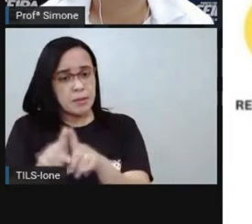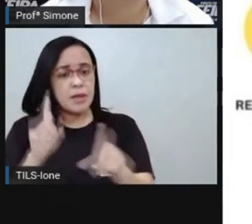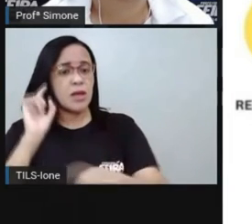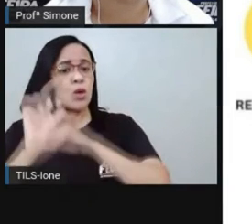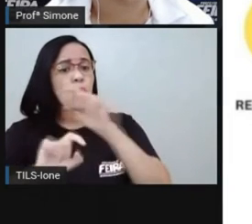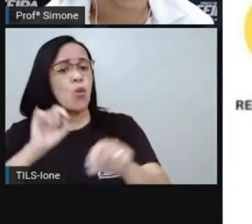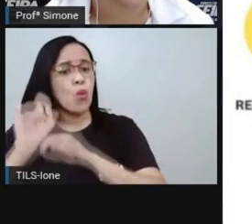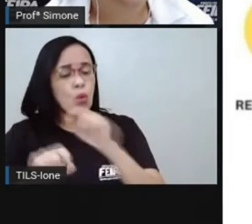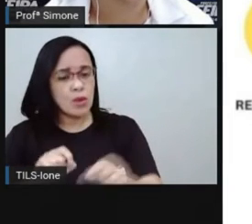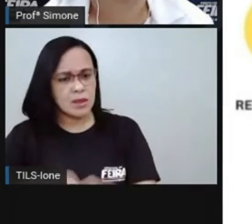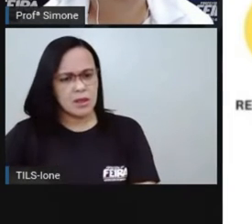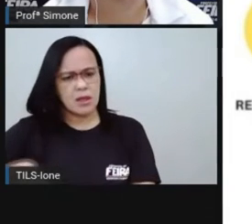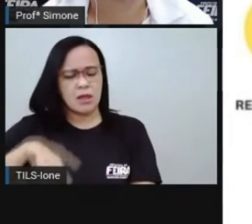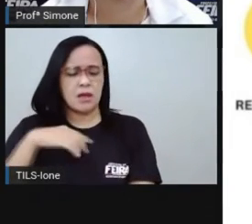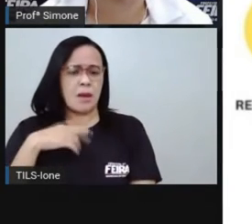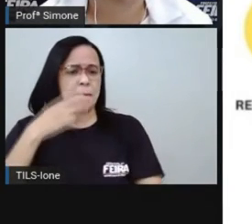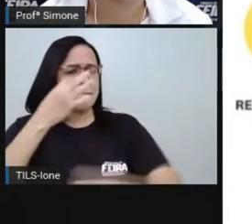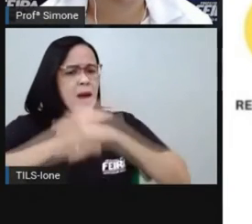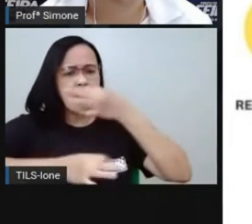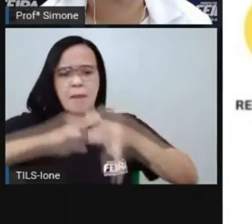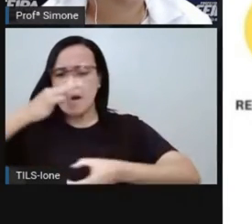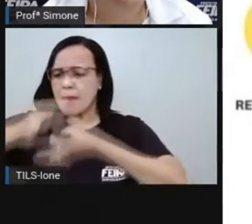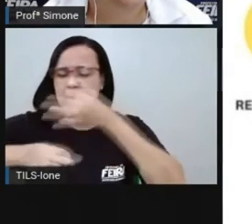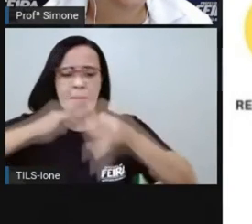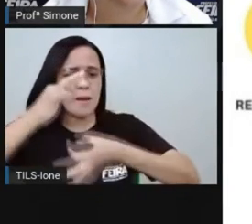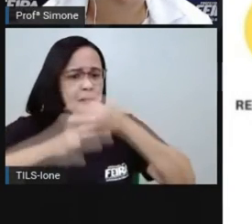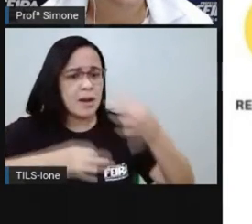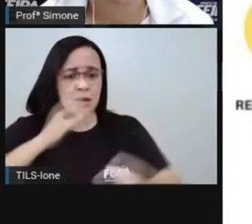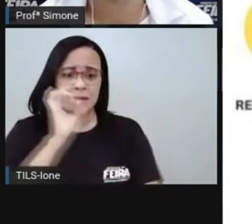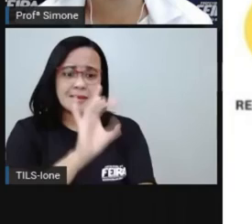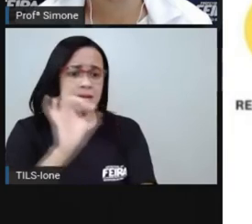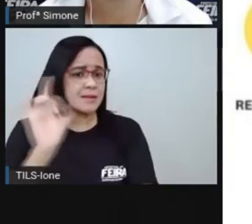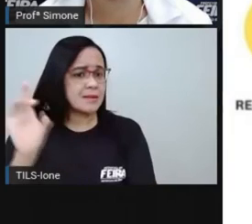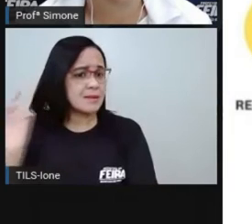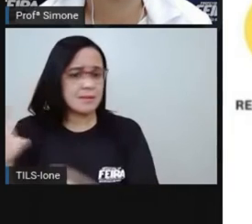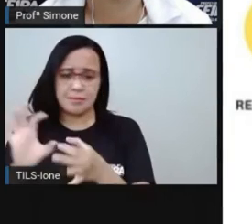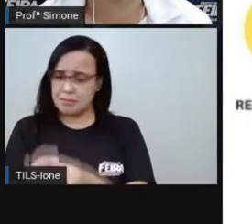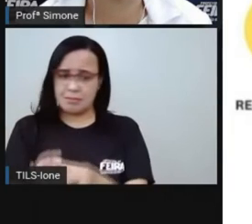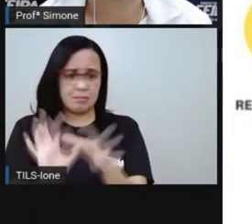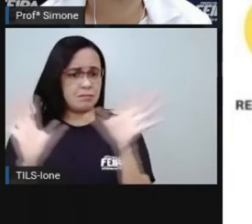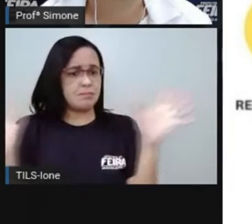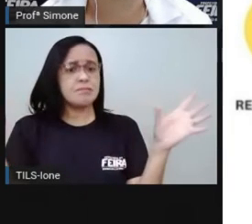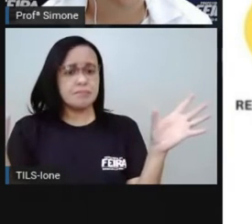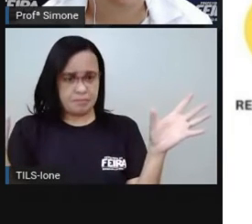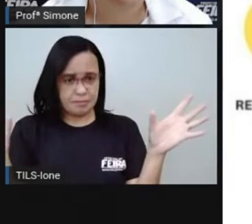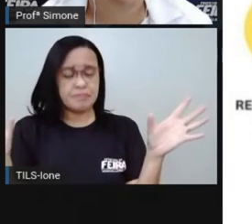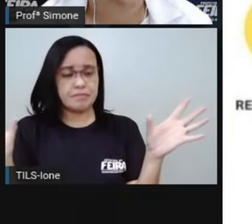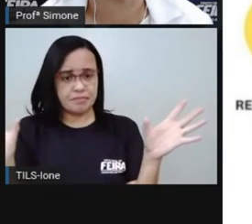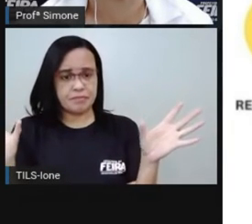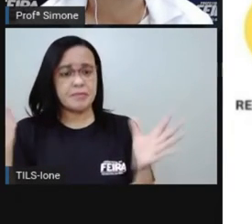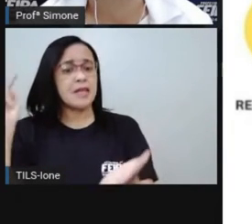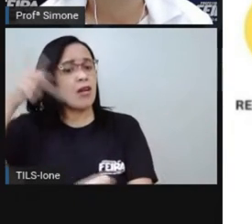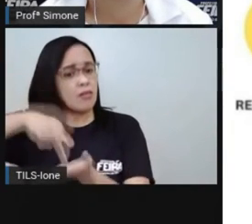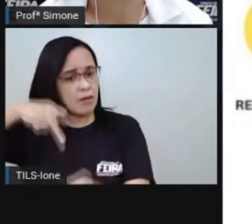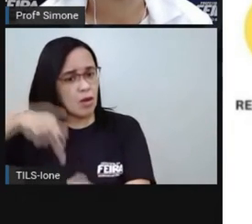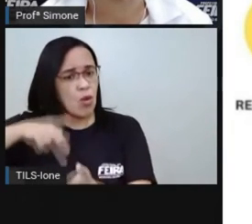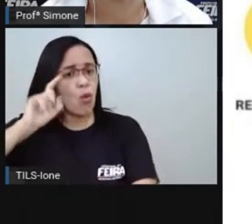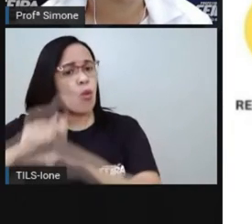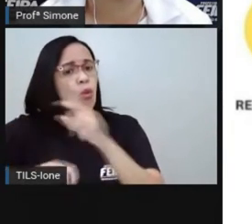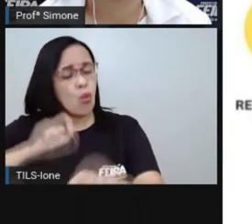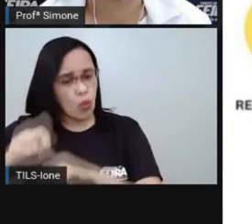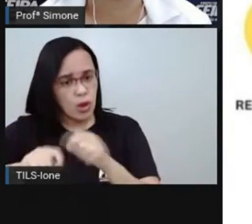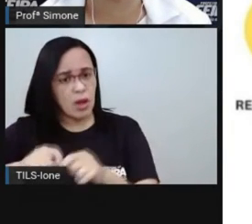quais eram as ideologias políticas que seguiam. Então, foi um momento que houve, de fato, o